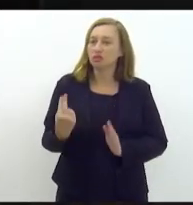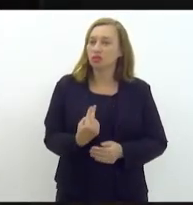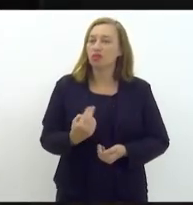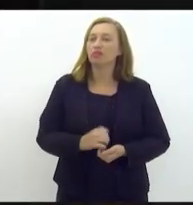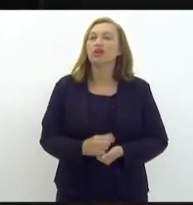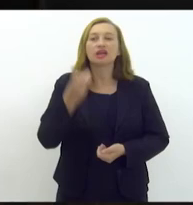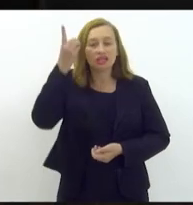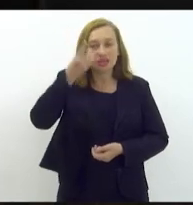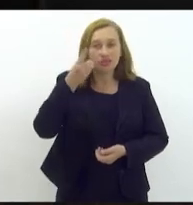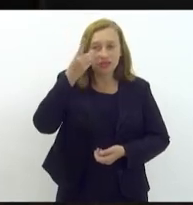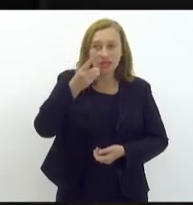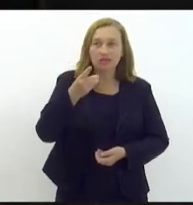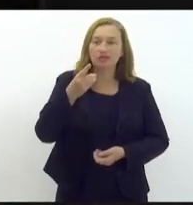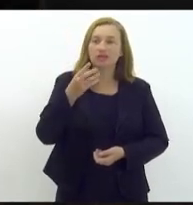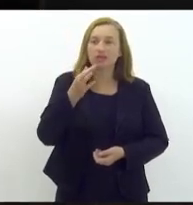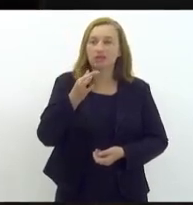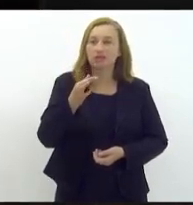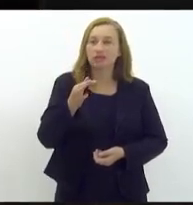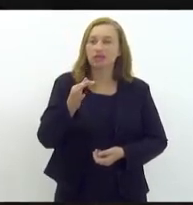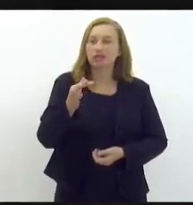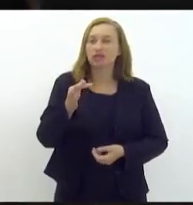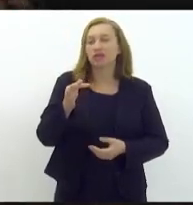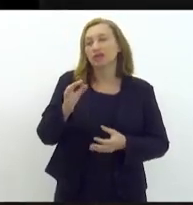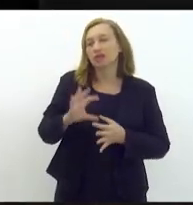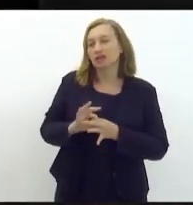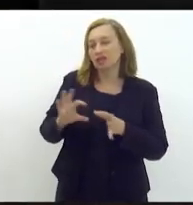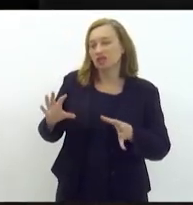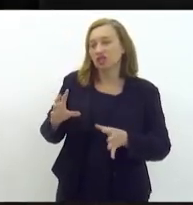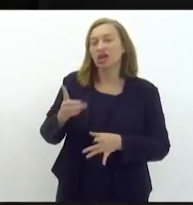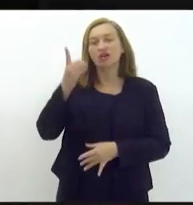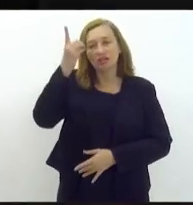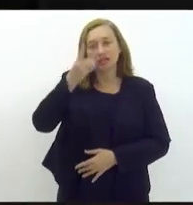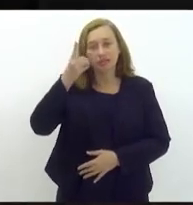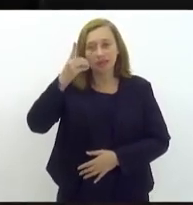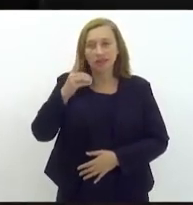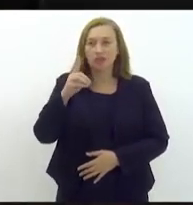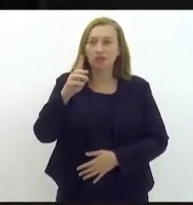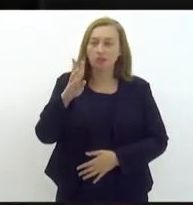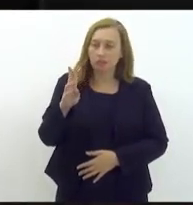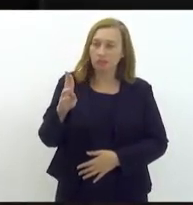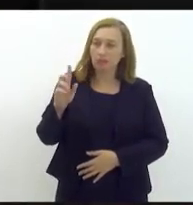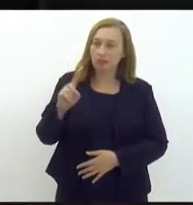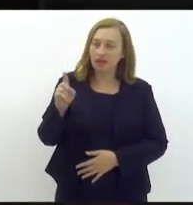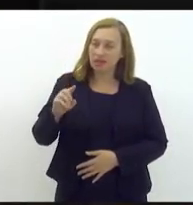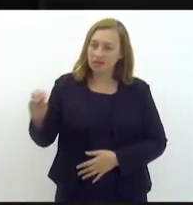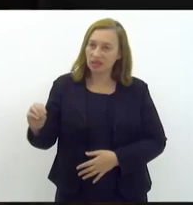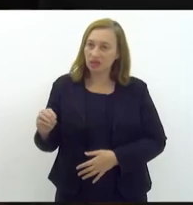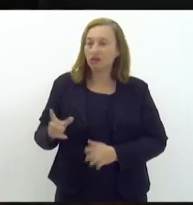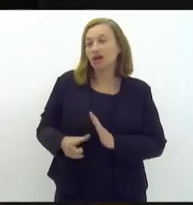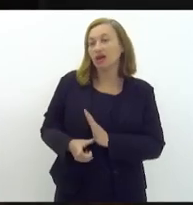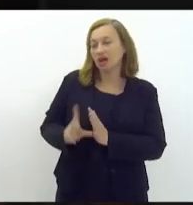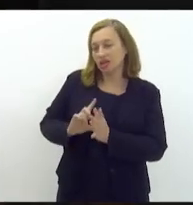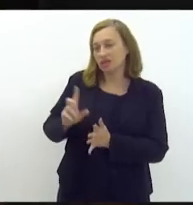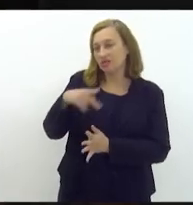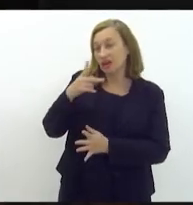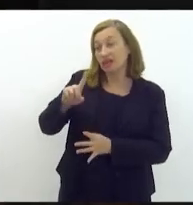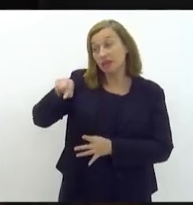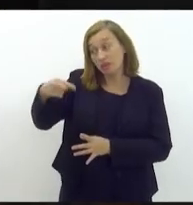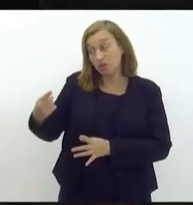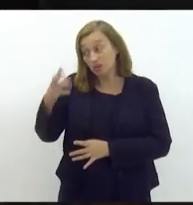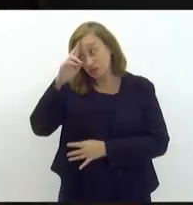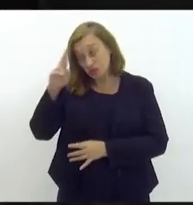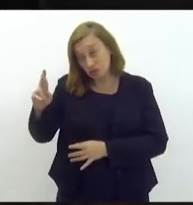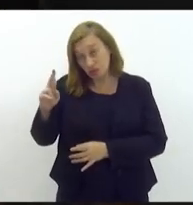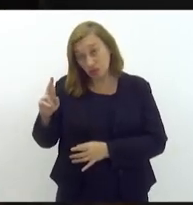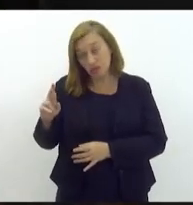deputado Serafim, se ceder aqui o deputado Brazão no online, e logo em seguida a vossa